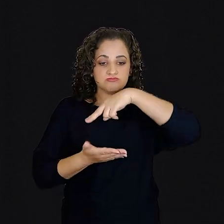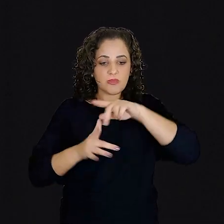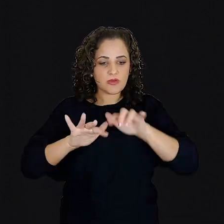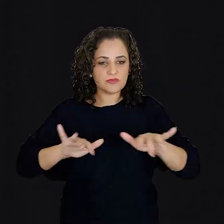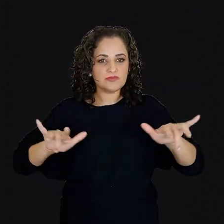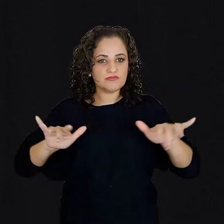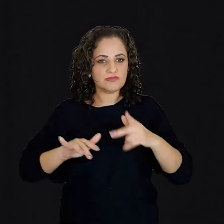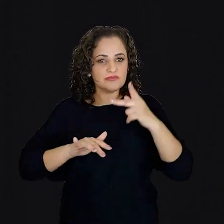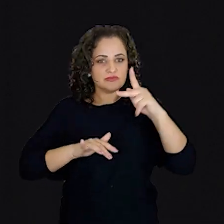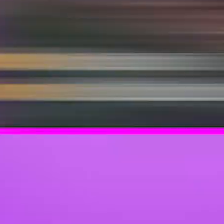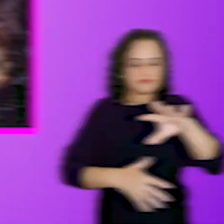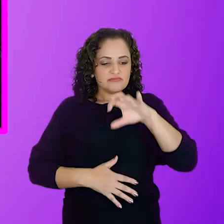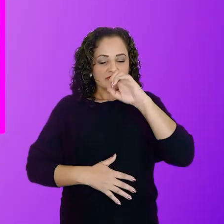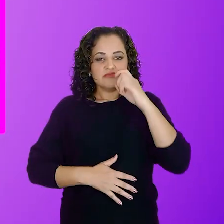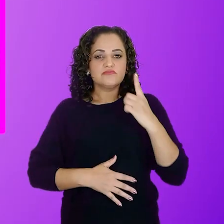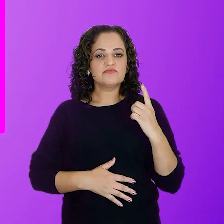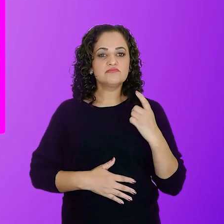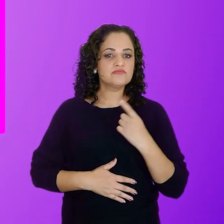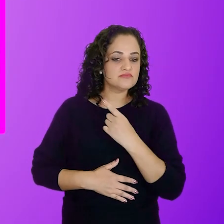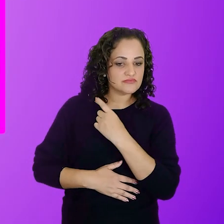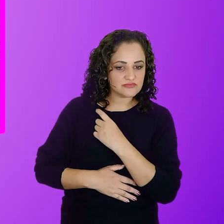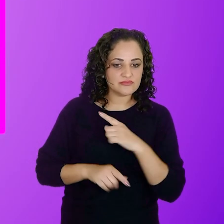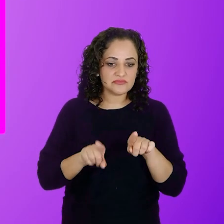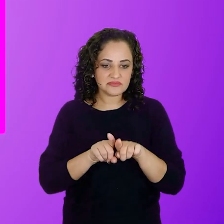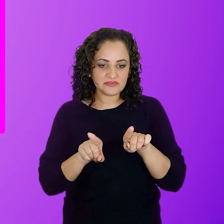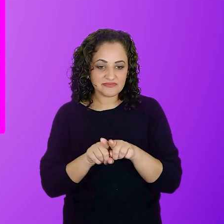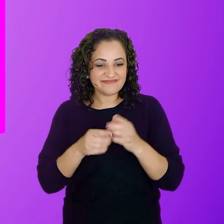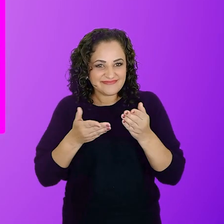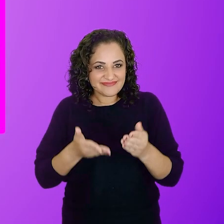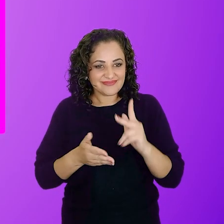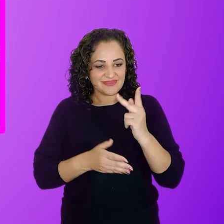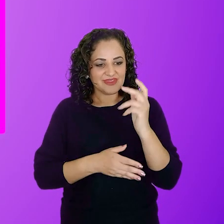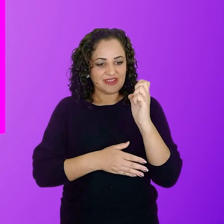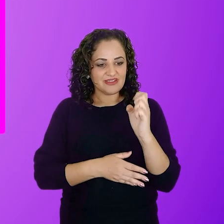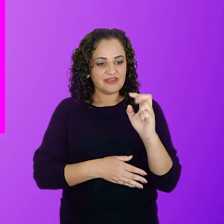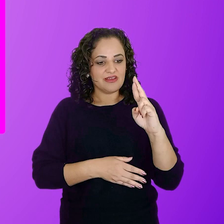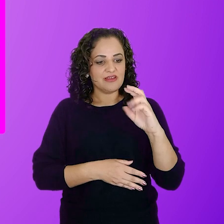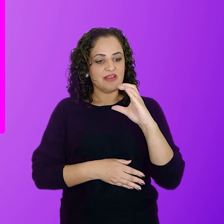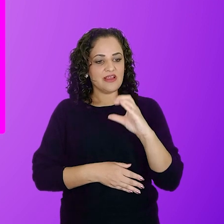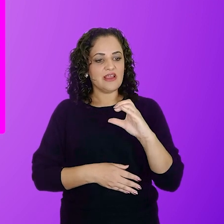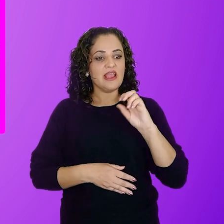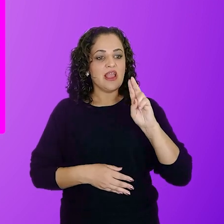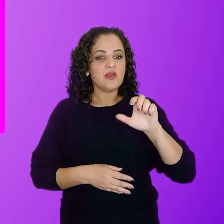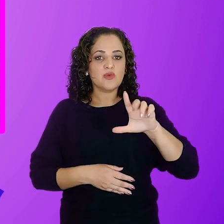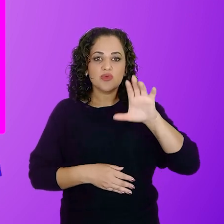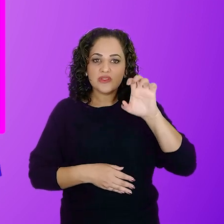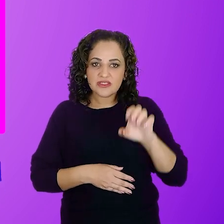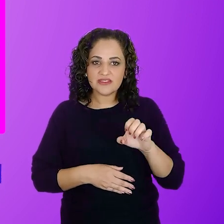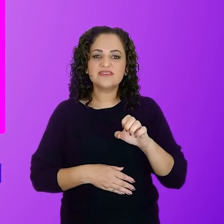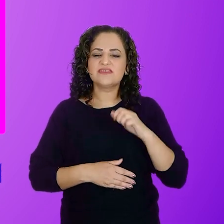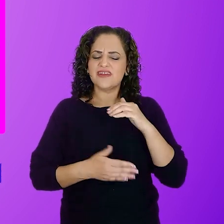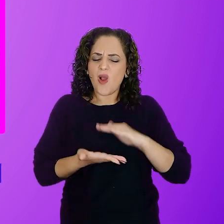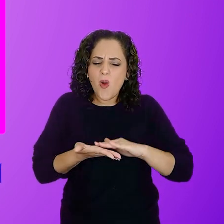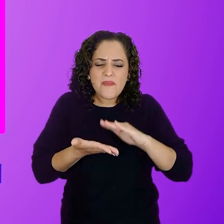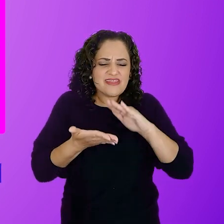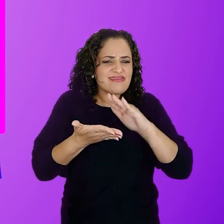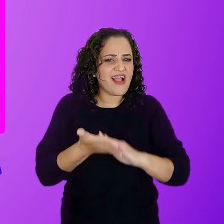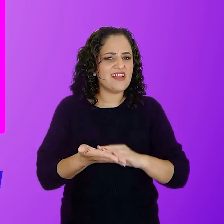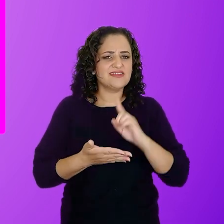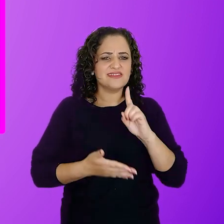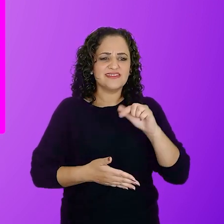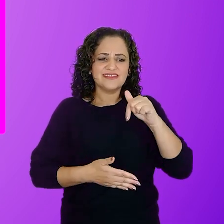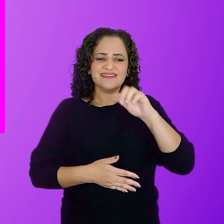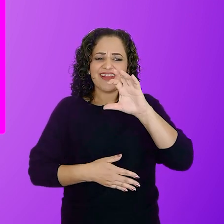digital chama-se Perfume. Hércules Gomes, que gravou No Tempo da Chiquinha, um trabalho em homenagem aos seus 170 anos.